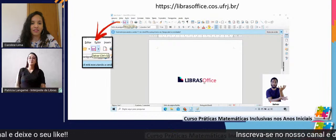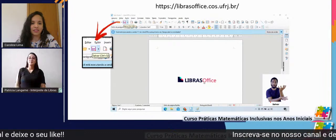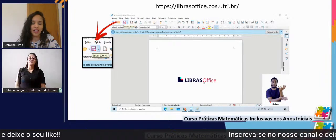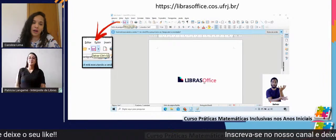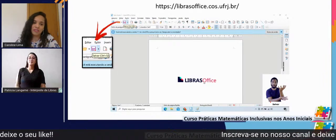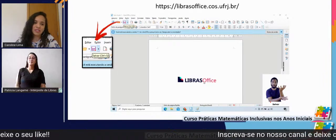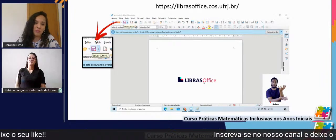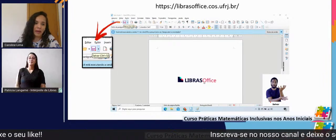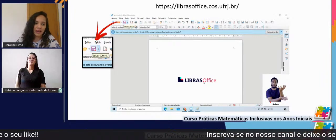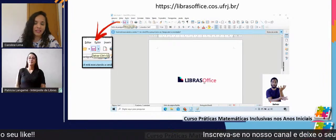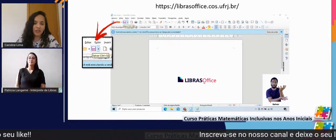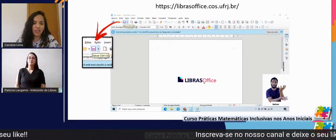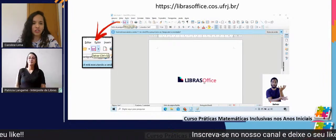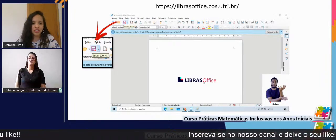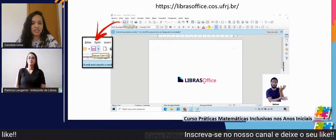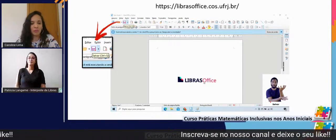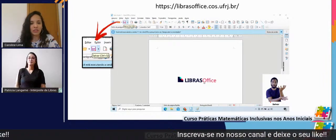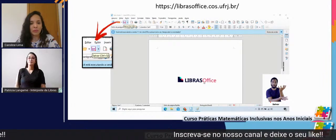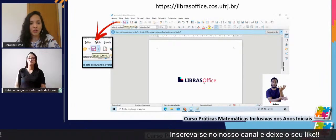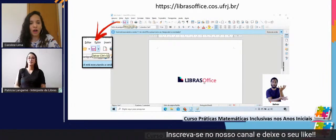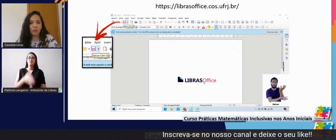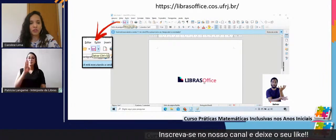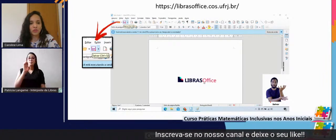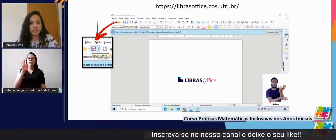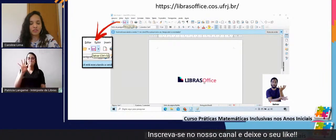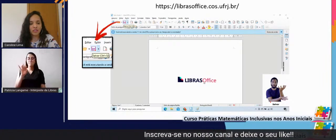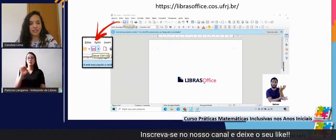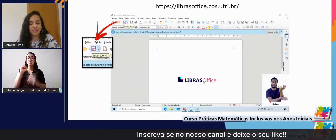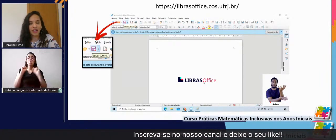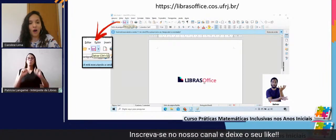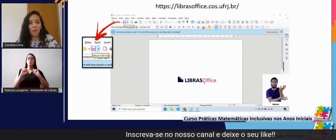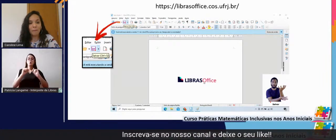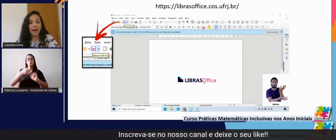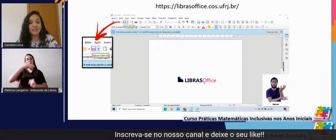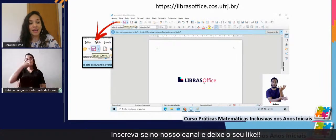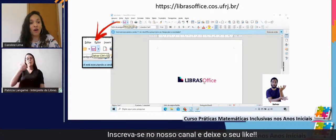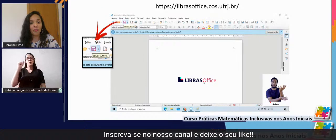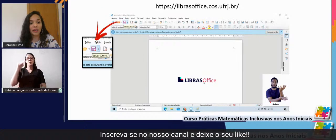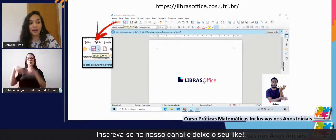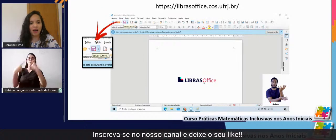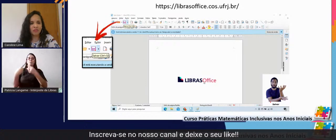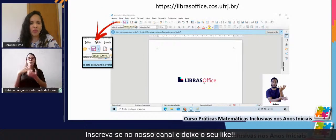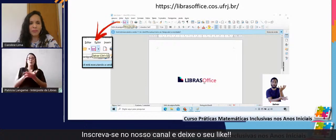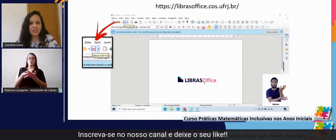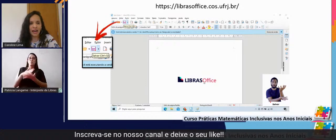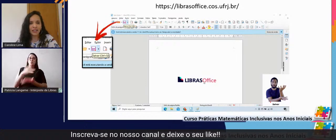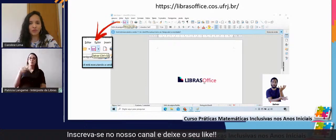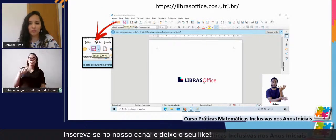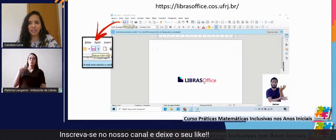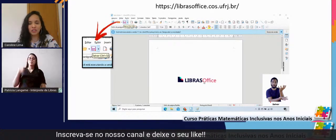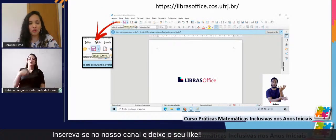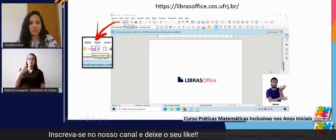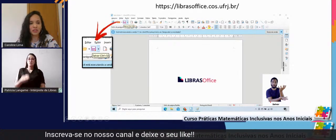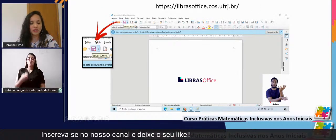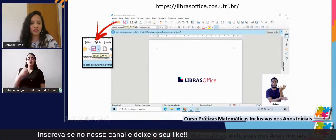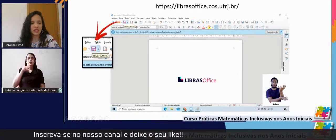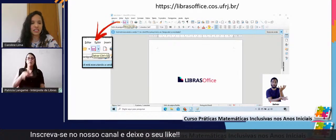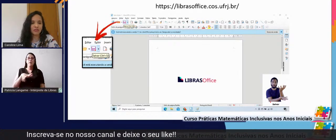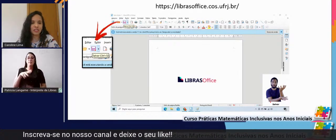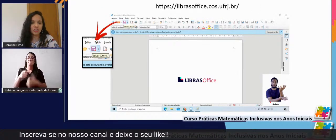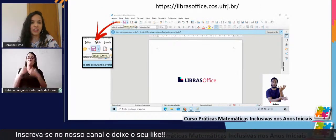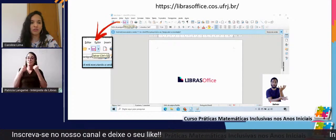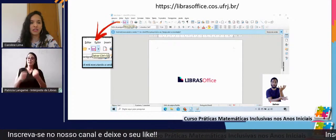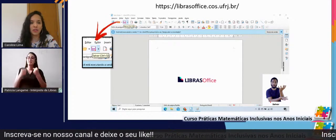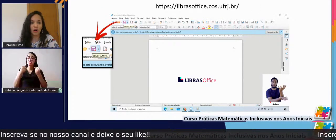é a versão beta eu acredito que eles ainda podem melhorar algumas coisas não tem sinal mas é algo bem legal não é pesado baixem no computador de